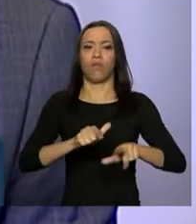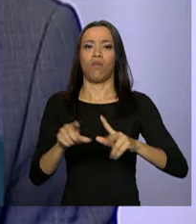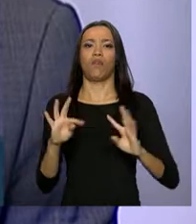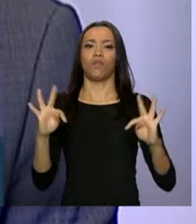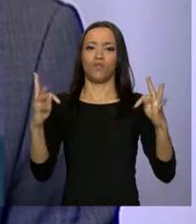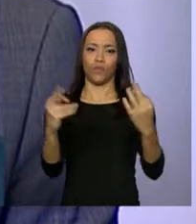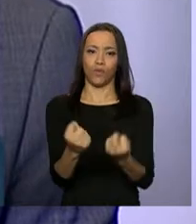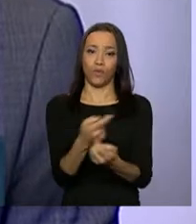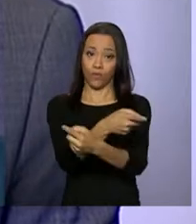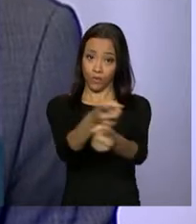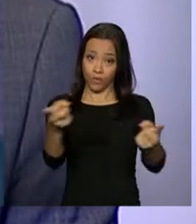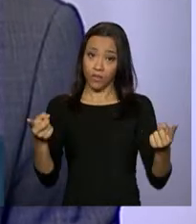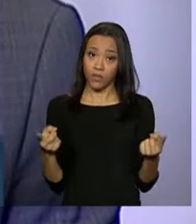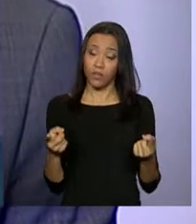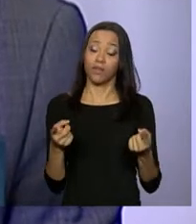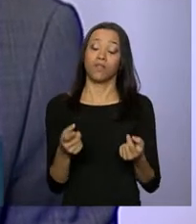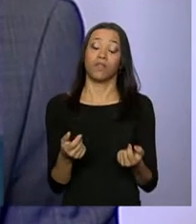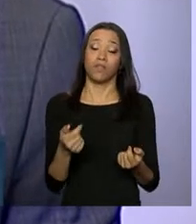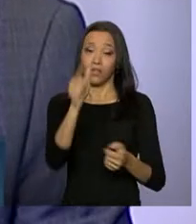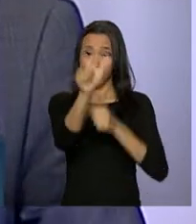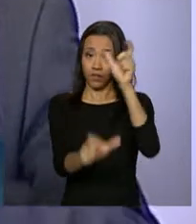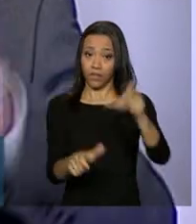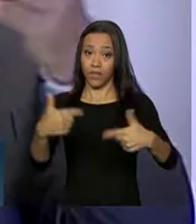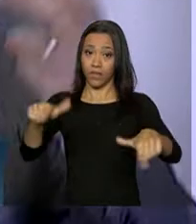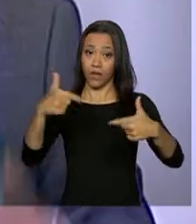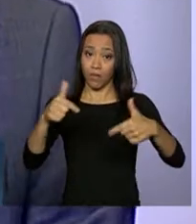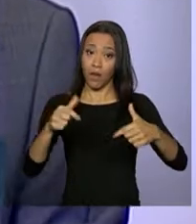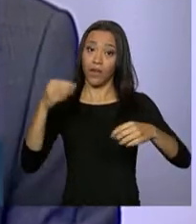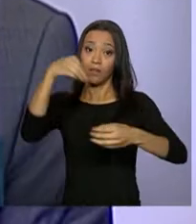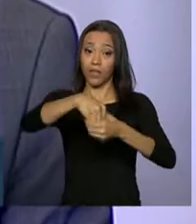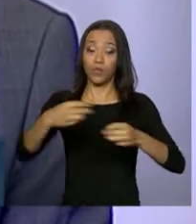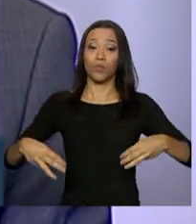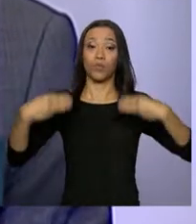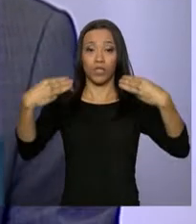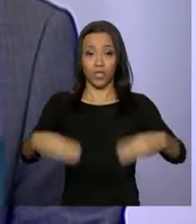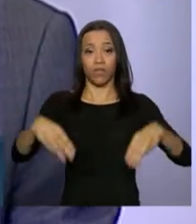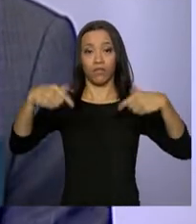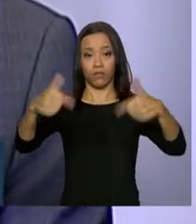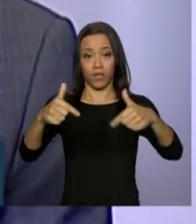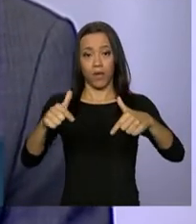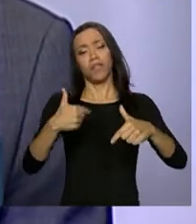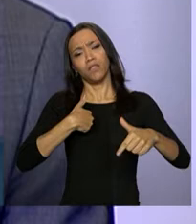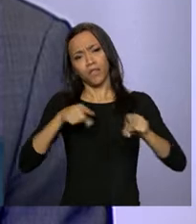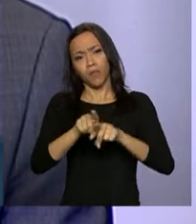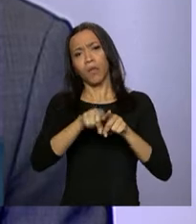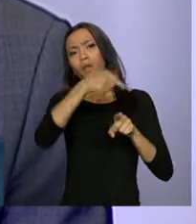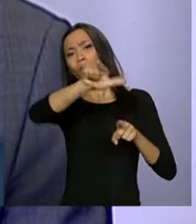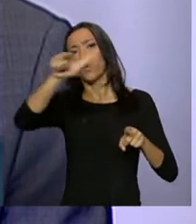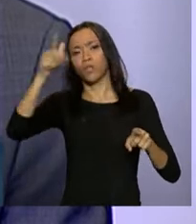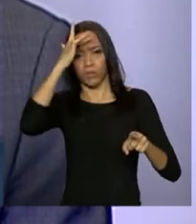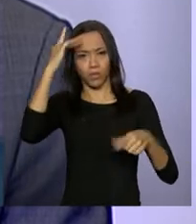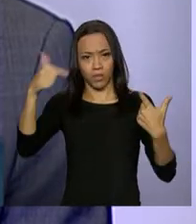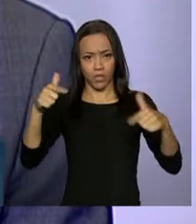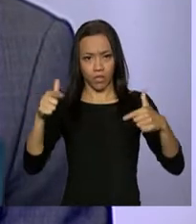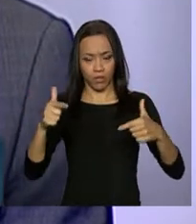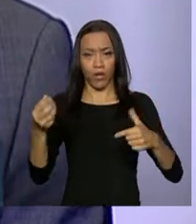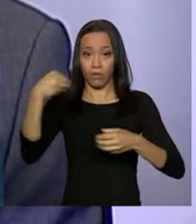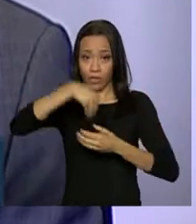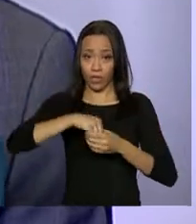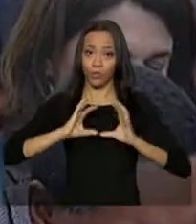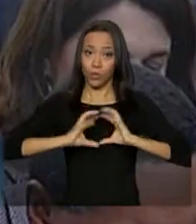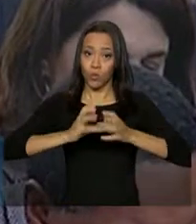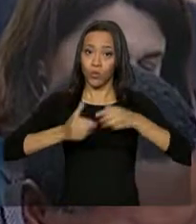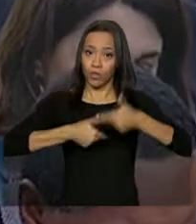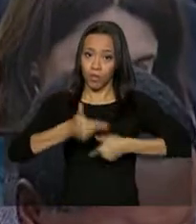vocês, servidores, do Ministério do Trabalho e Emprego e de outros órgãos que atuam no Grupo Móvel de Erradicação do Trabalho Escravo. Muito